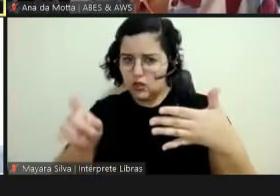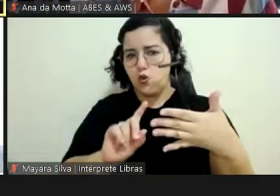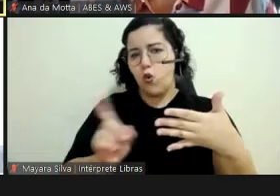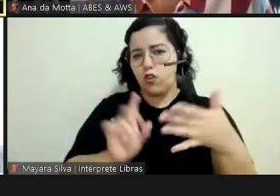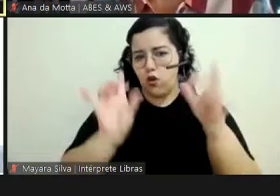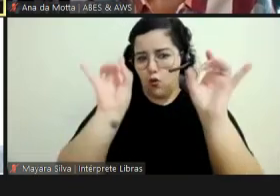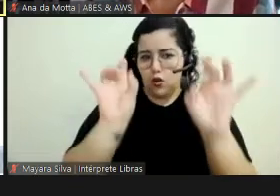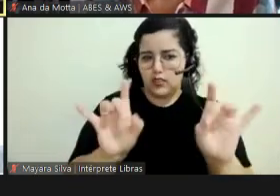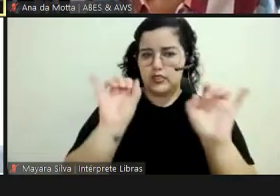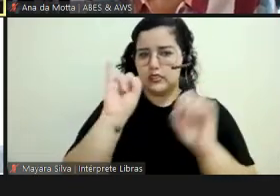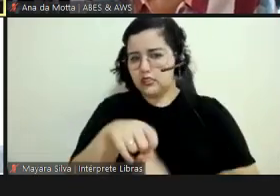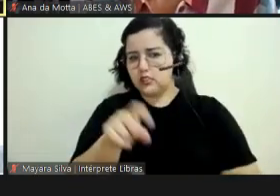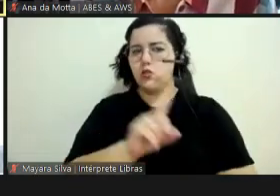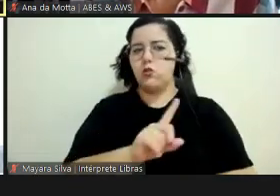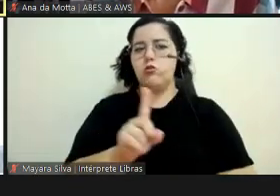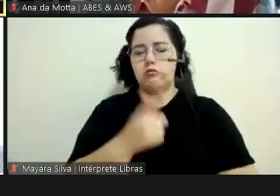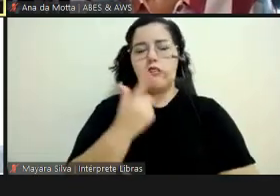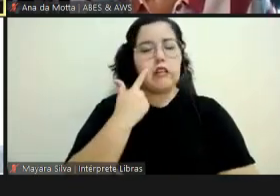desigualdade.